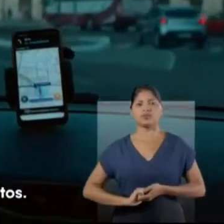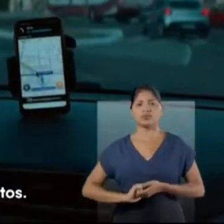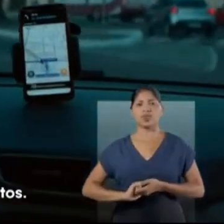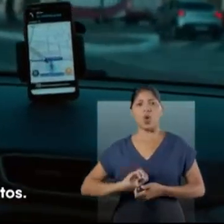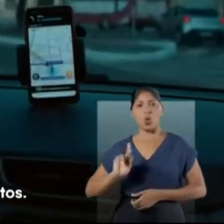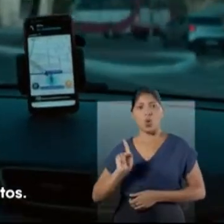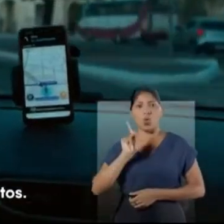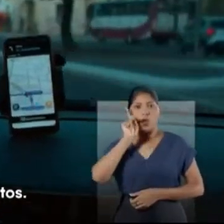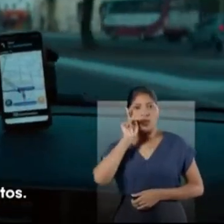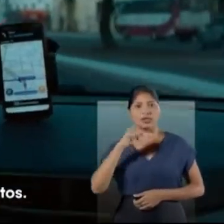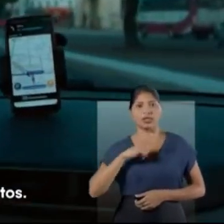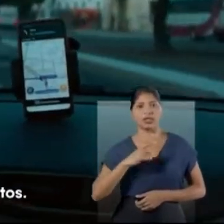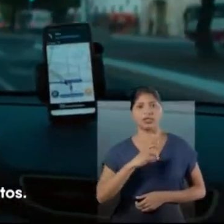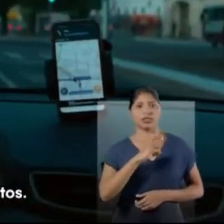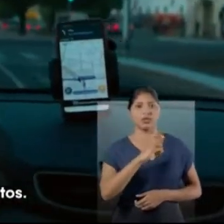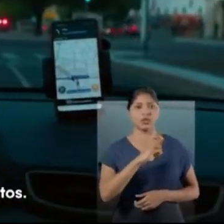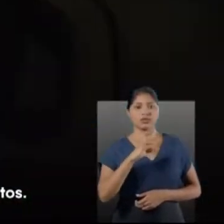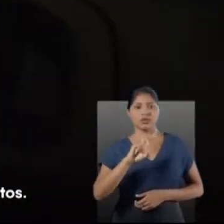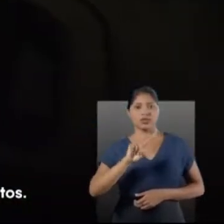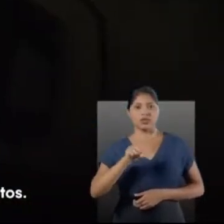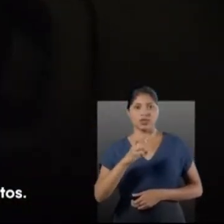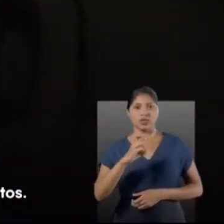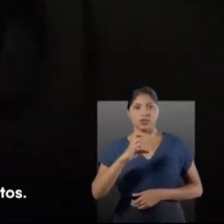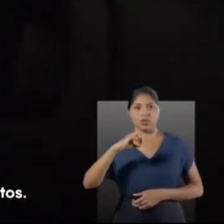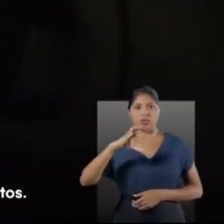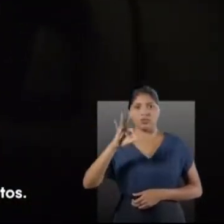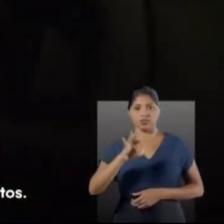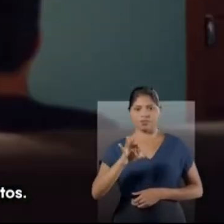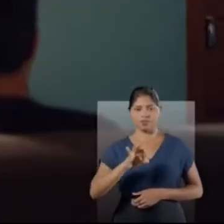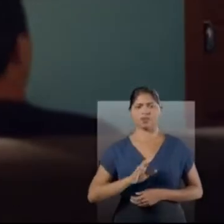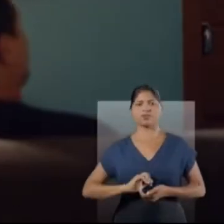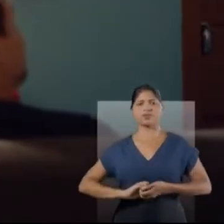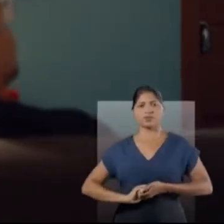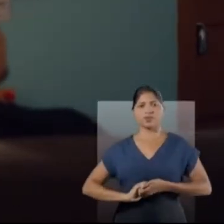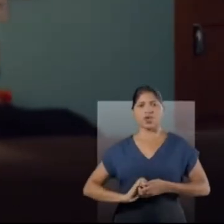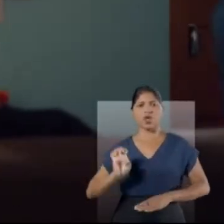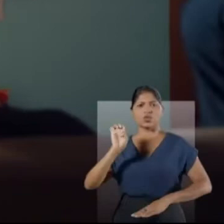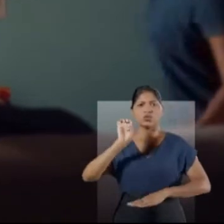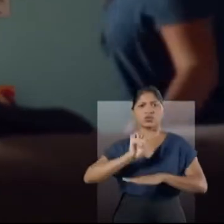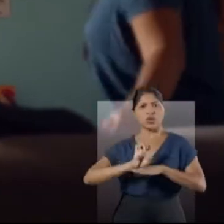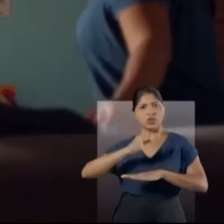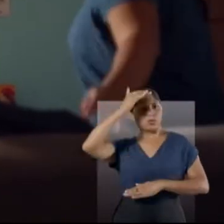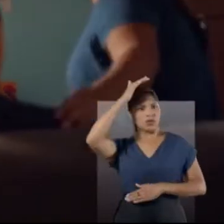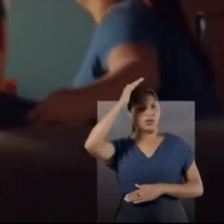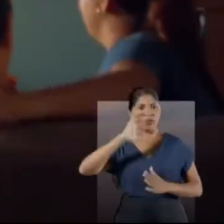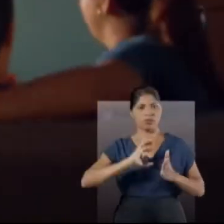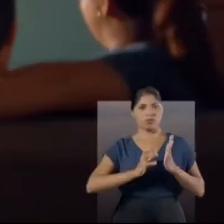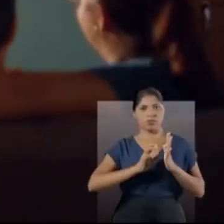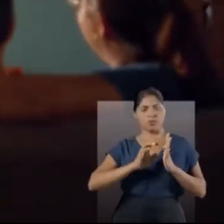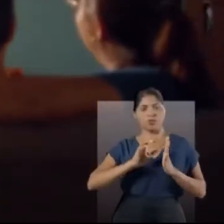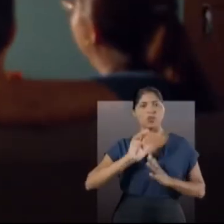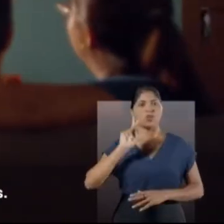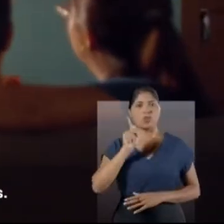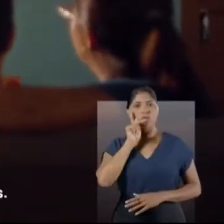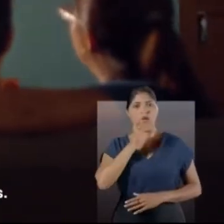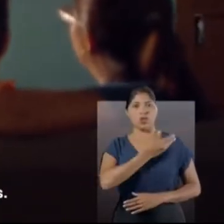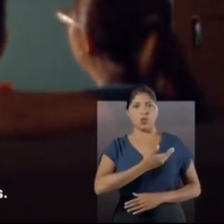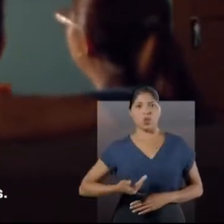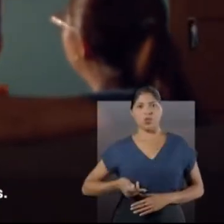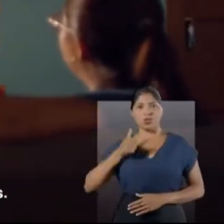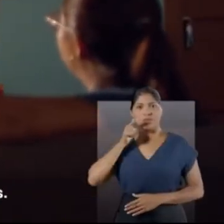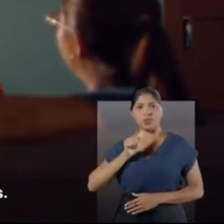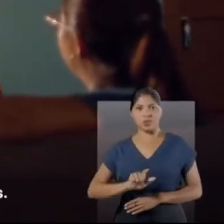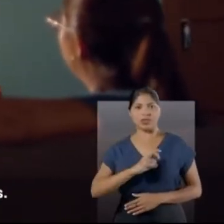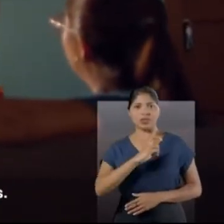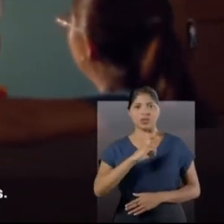Hélder Barbalho está com 55,59% dos votos. No Pará, o Hélder Barbalho, do MDB, foi eleito